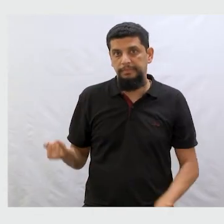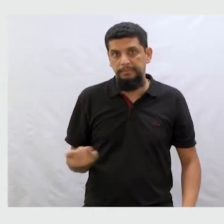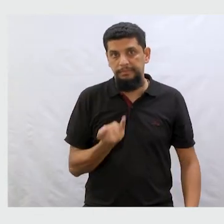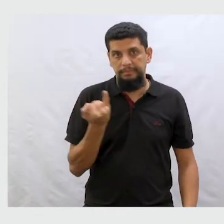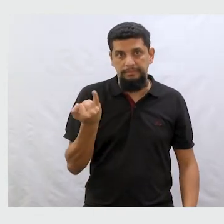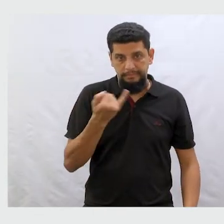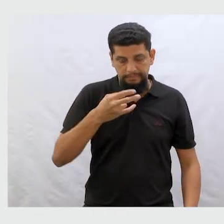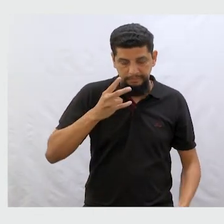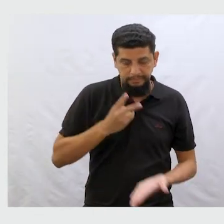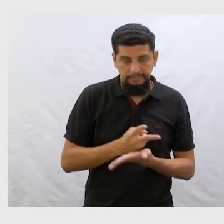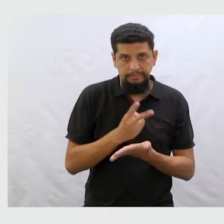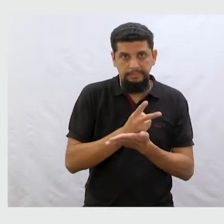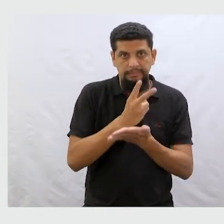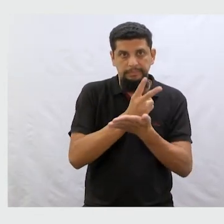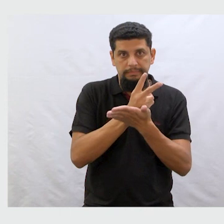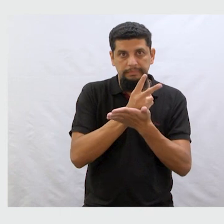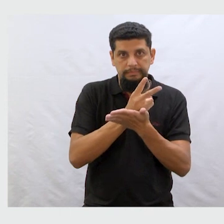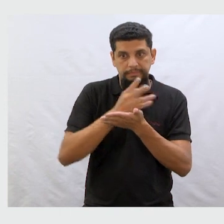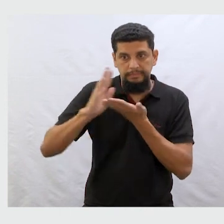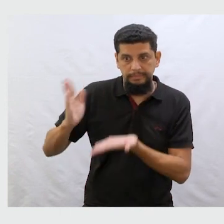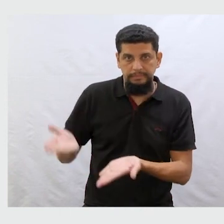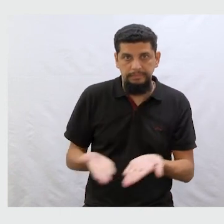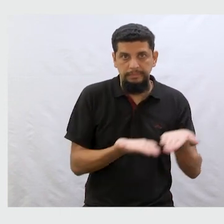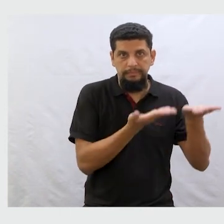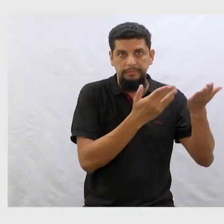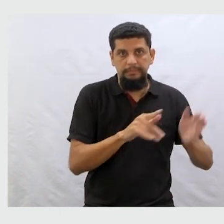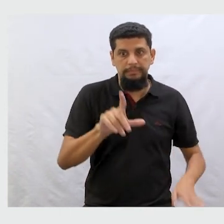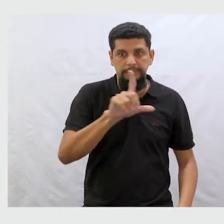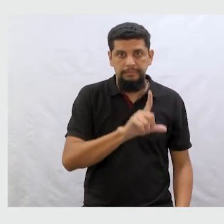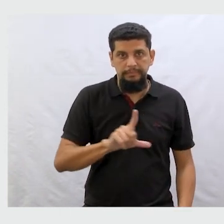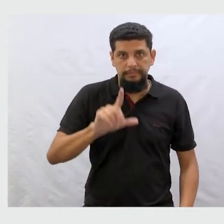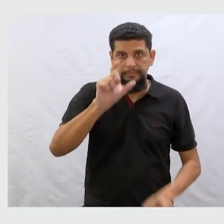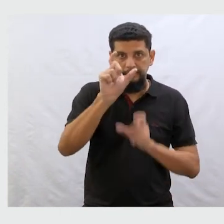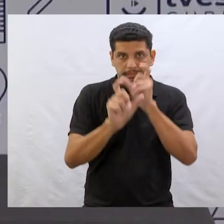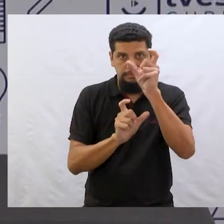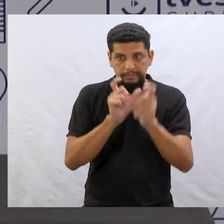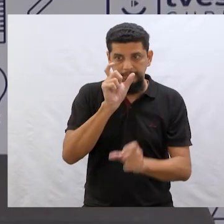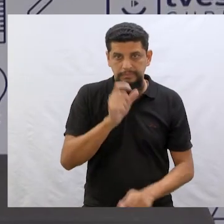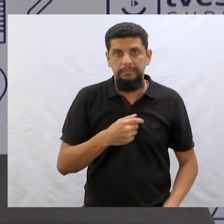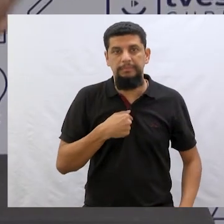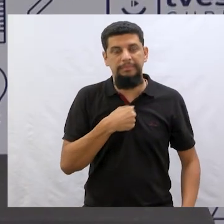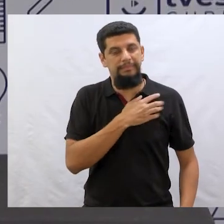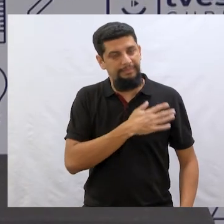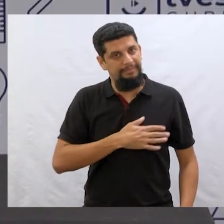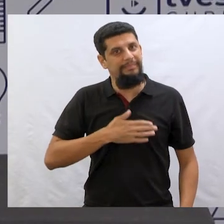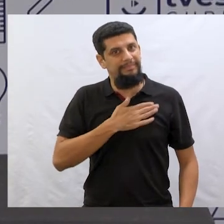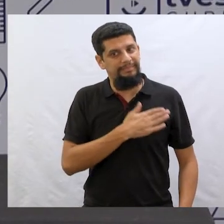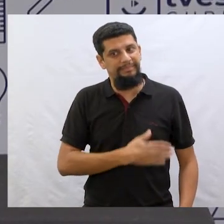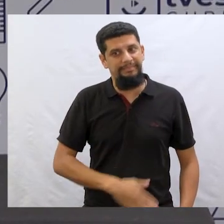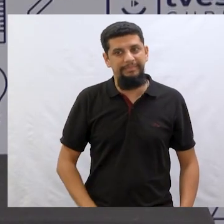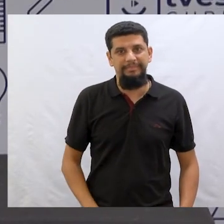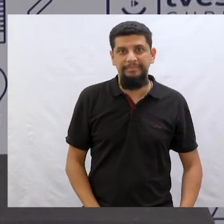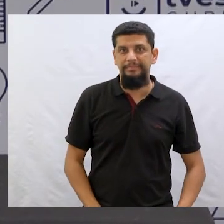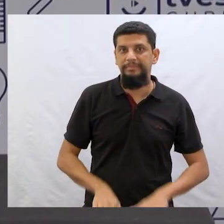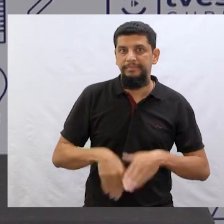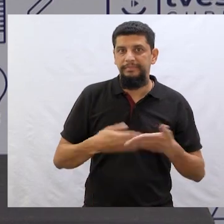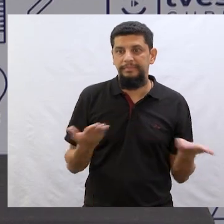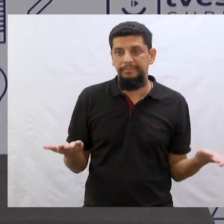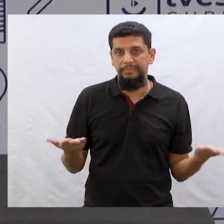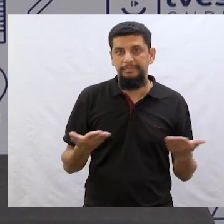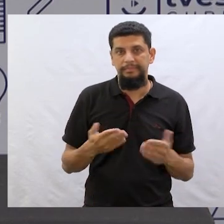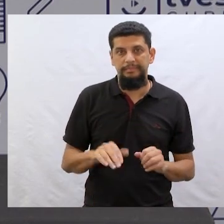voar. É importante a gente continuar levando a literatura pras pessoas de quem a gente gosta.